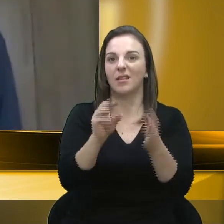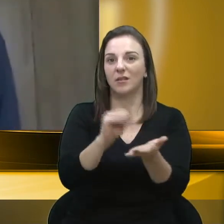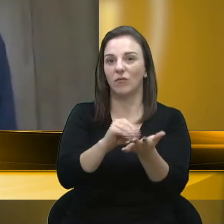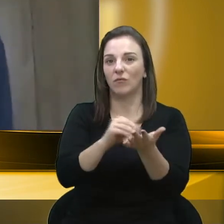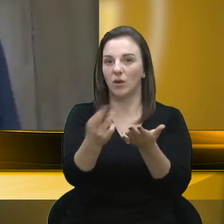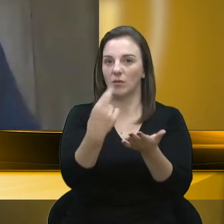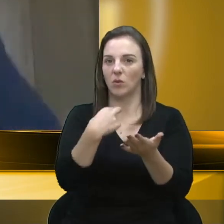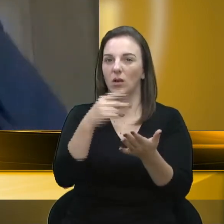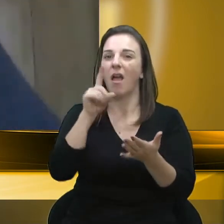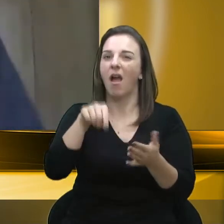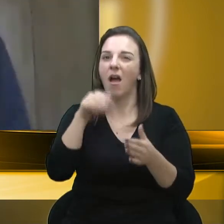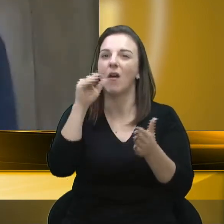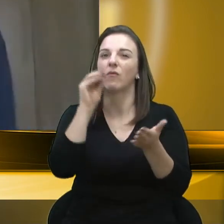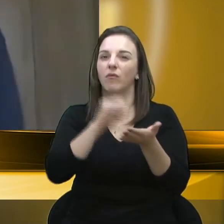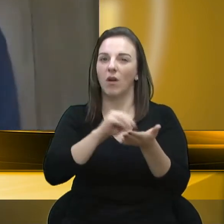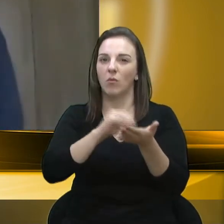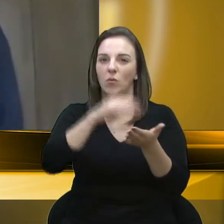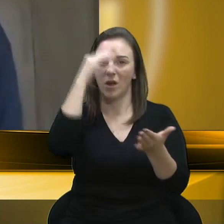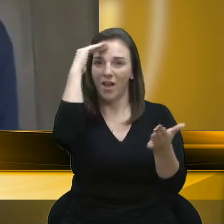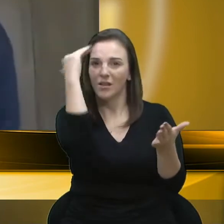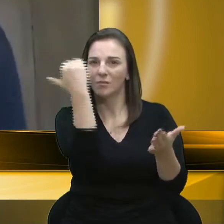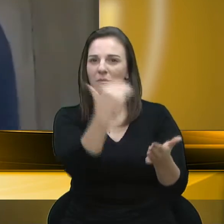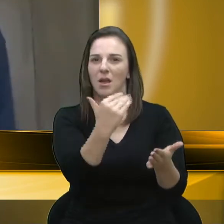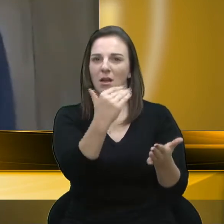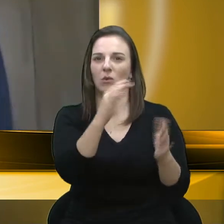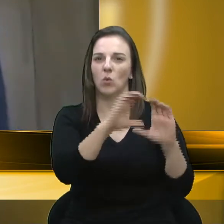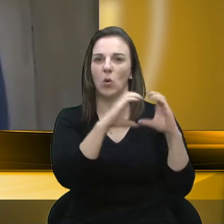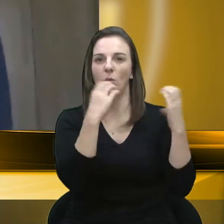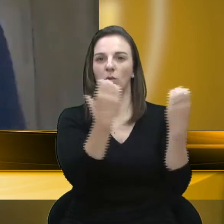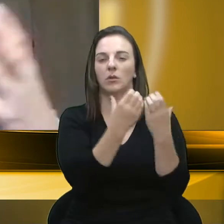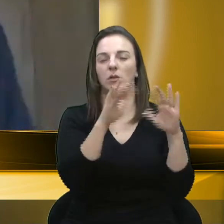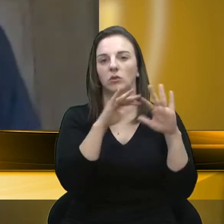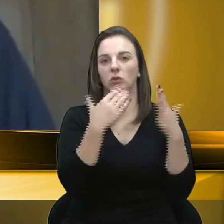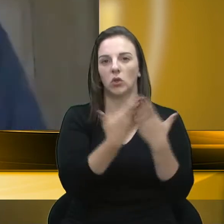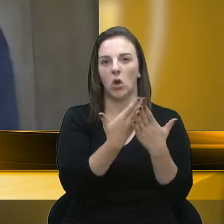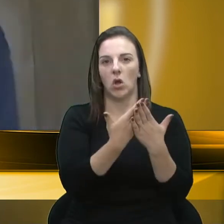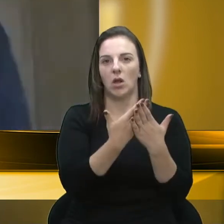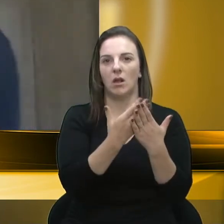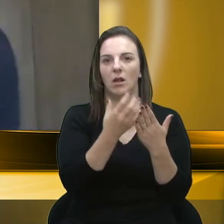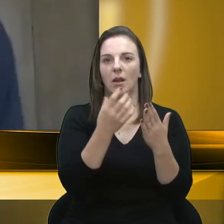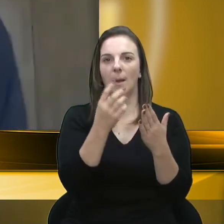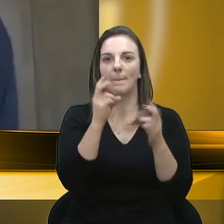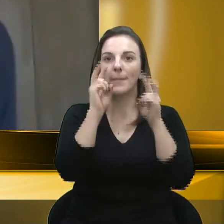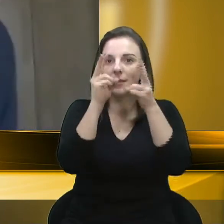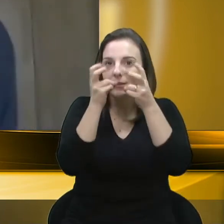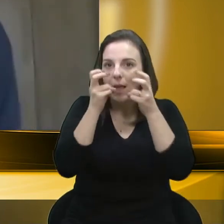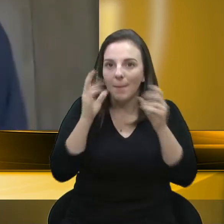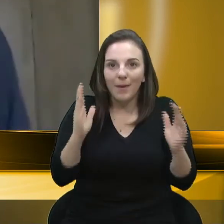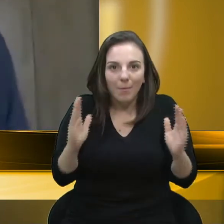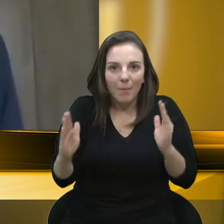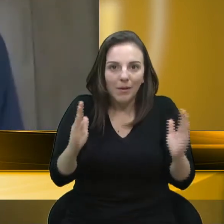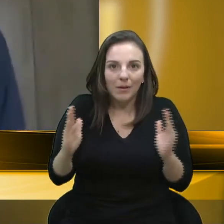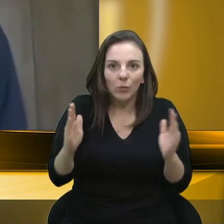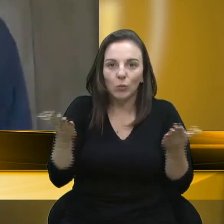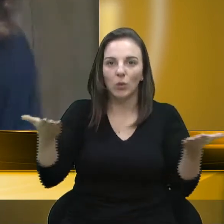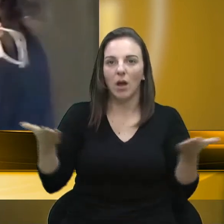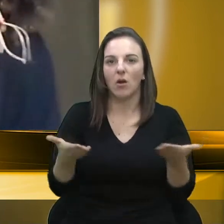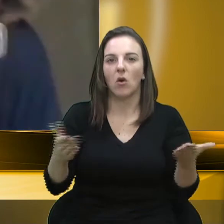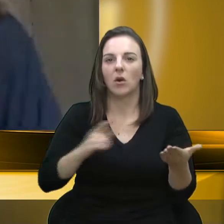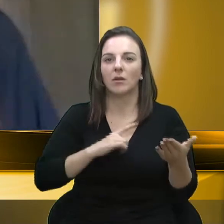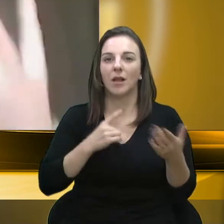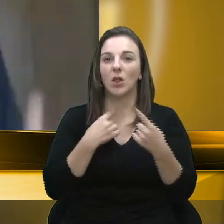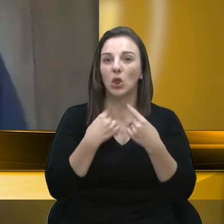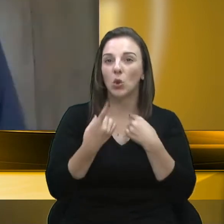respeito com a comunidade escolar, tendo em vista que estamos num período que gera muitas dúvidas, que se tem a